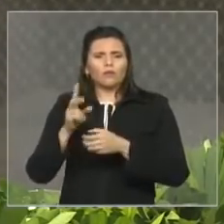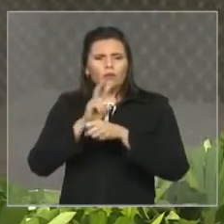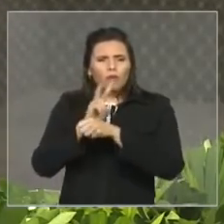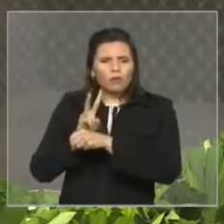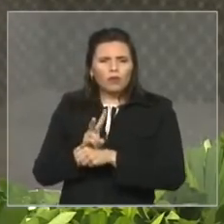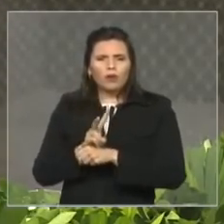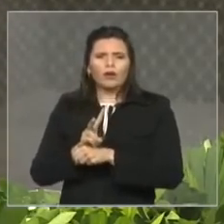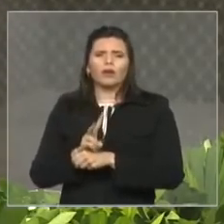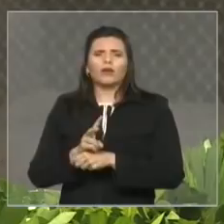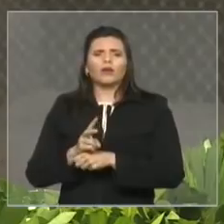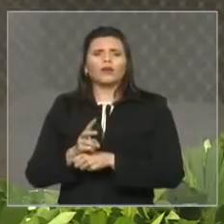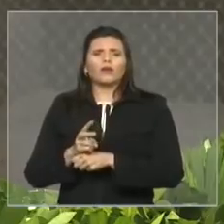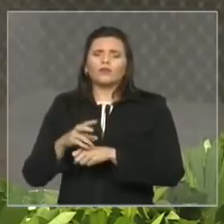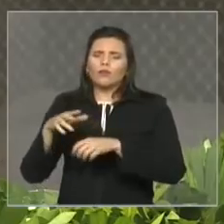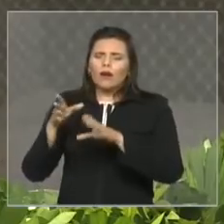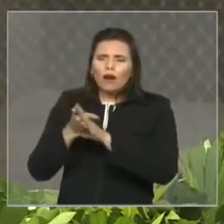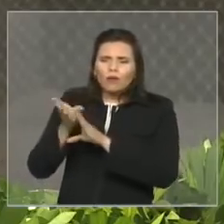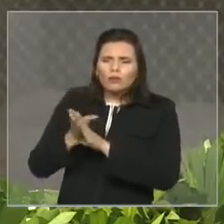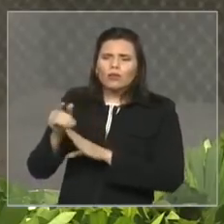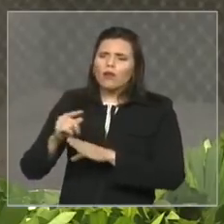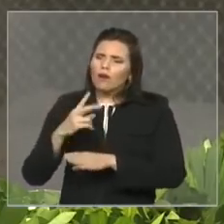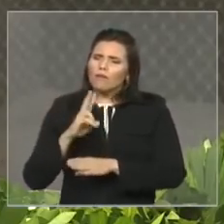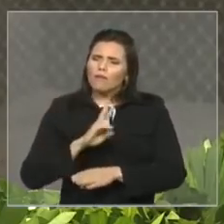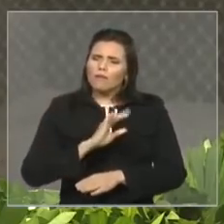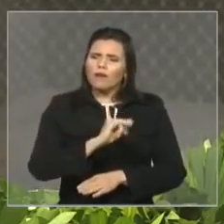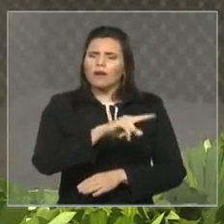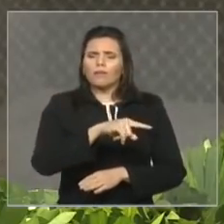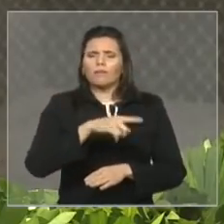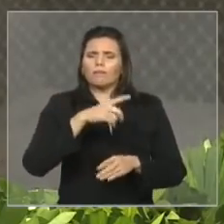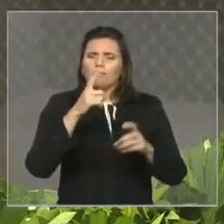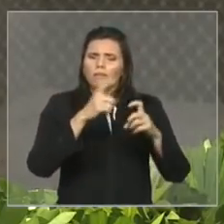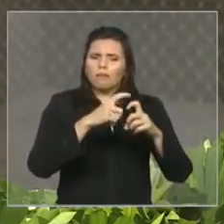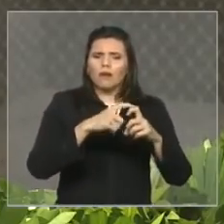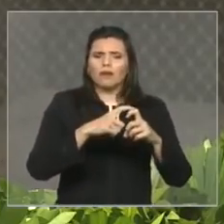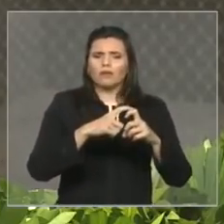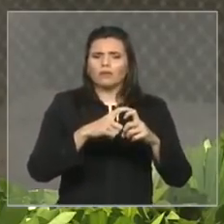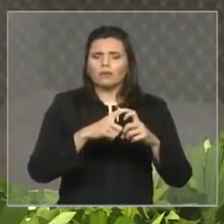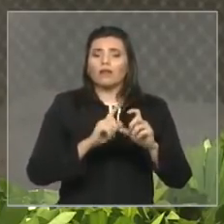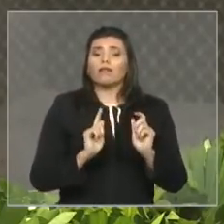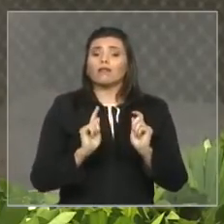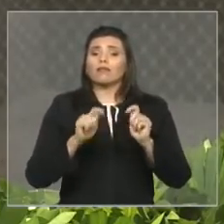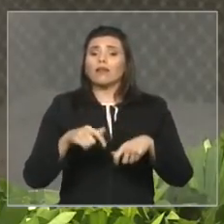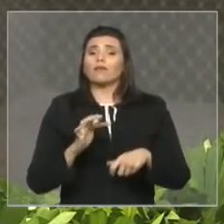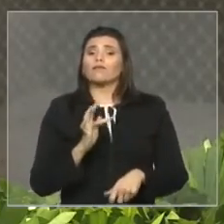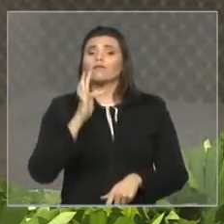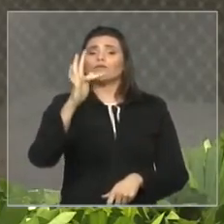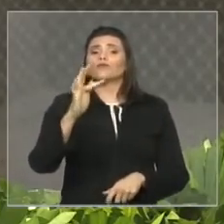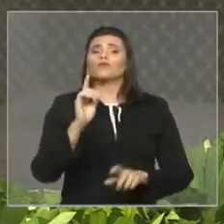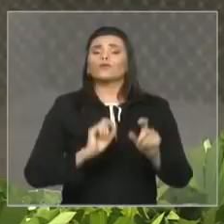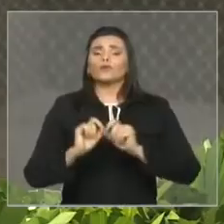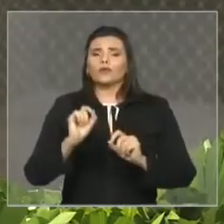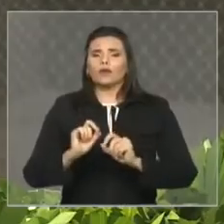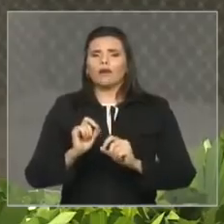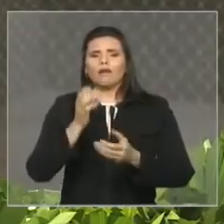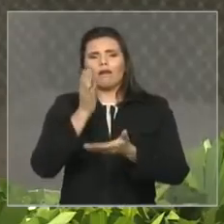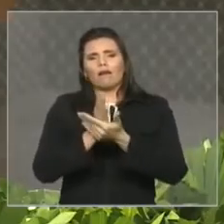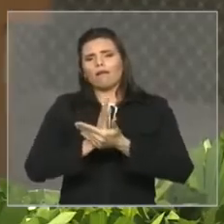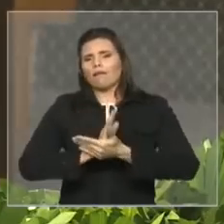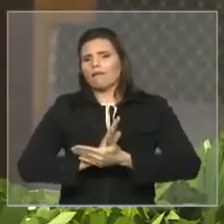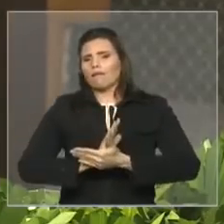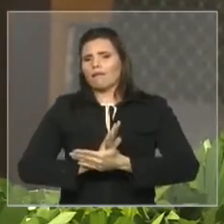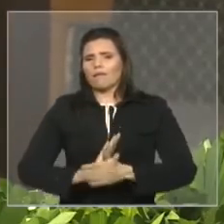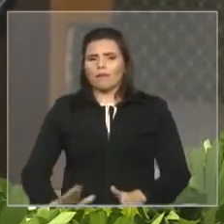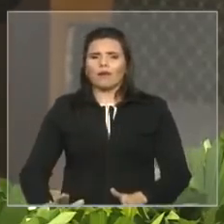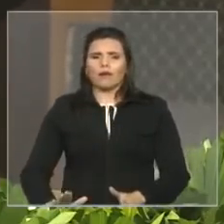-as nós vamos por fim a um dos flagelos que envergonham o povo maranhense e o povo brasileiro que é a